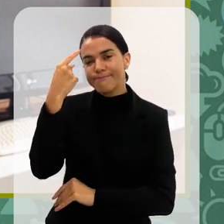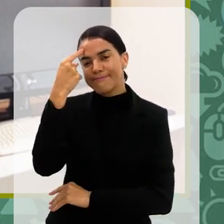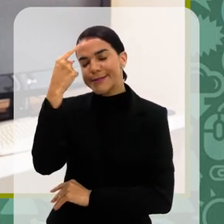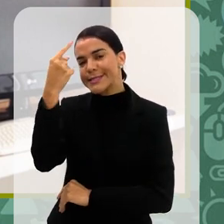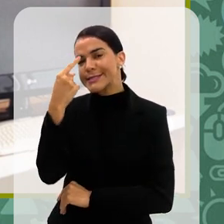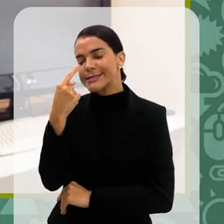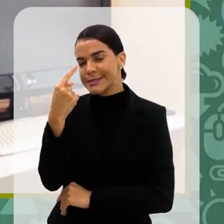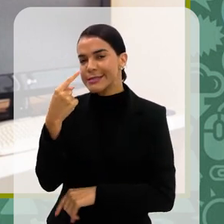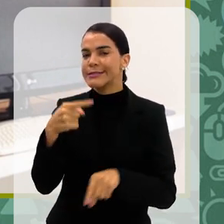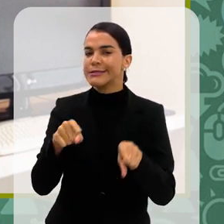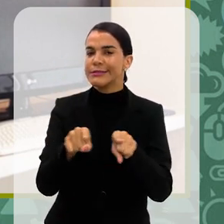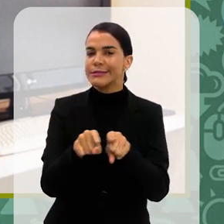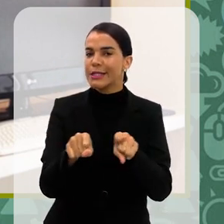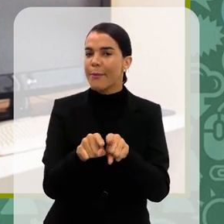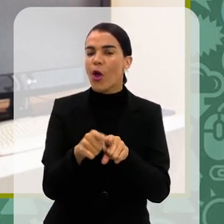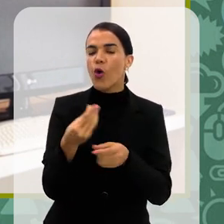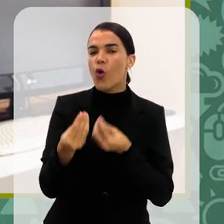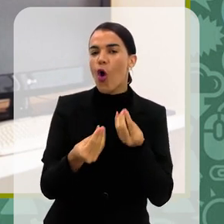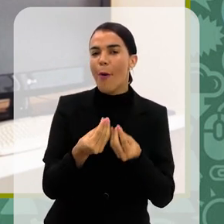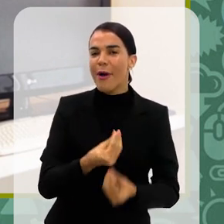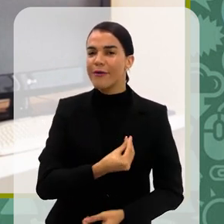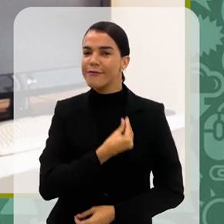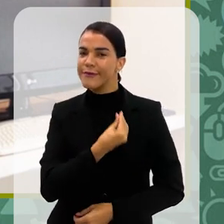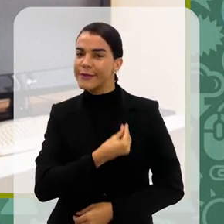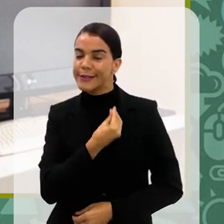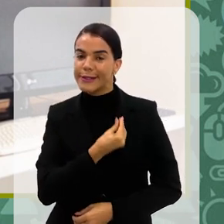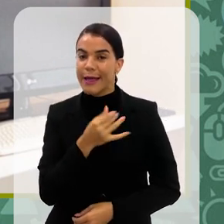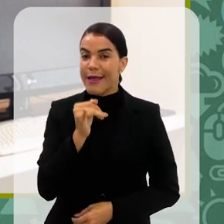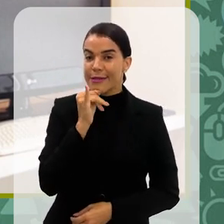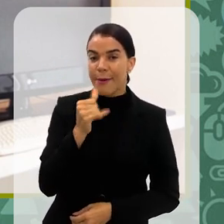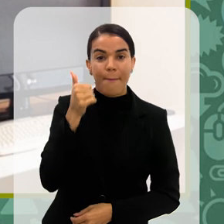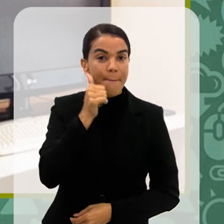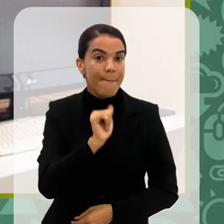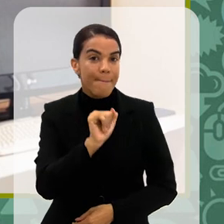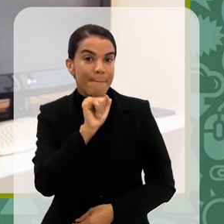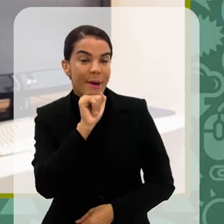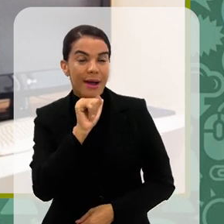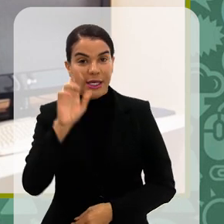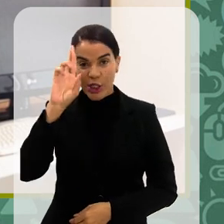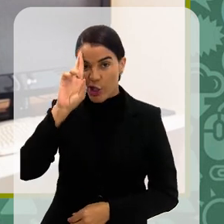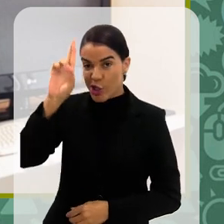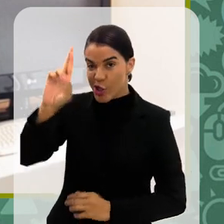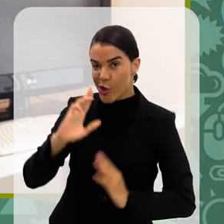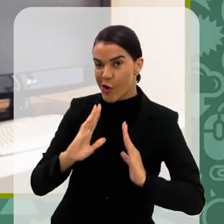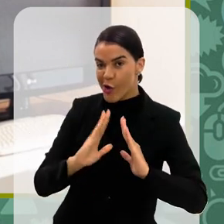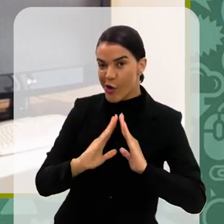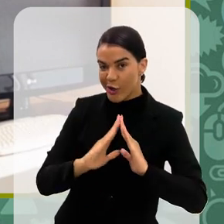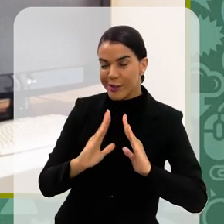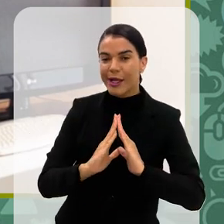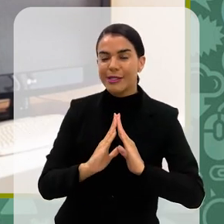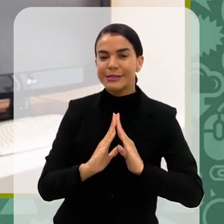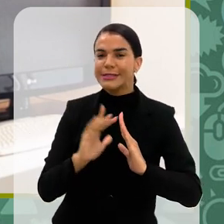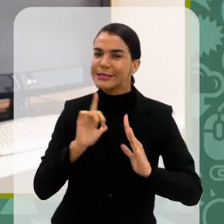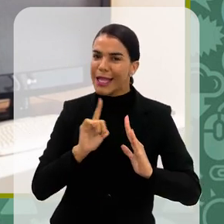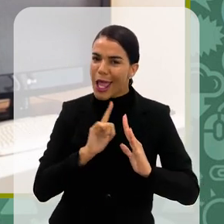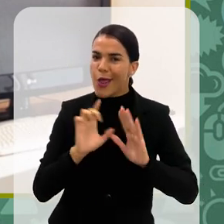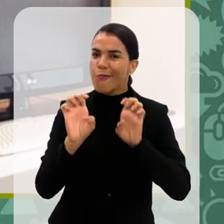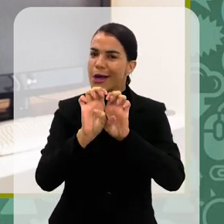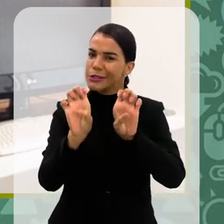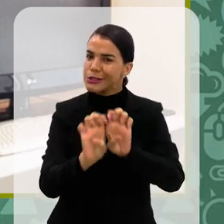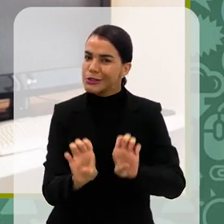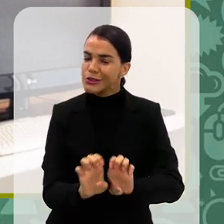pensa também na rotina delas como de repente mães, donas de casa, enfim, toda uma